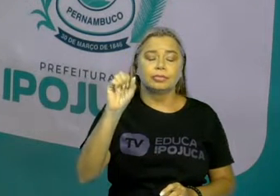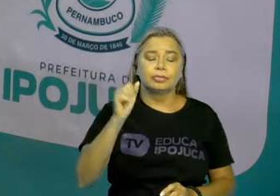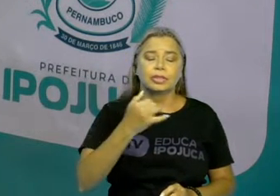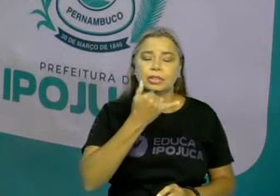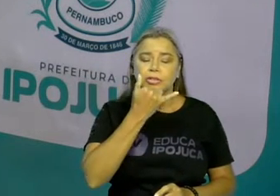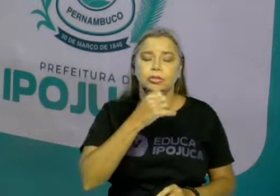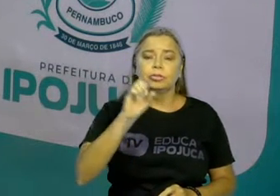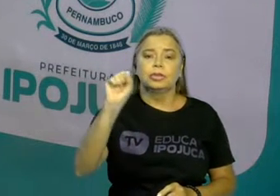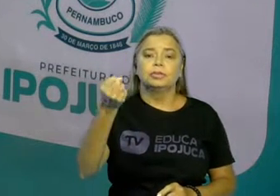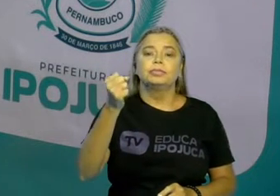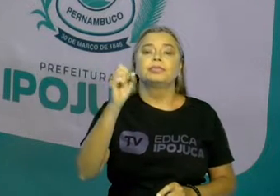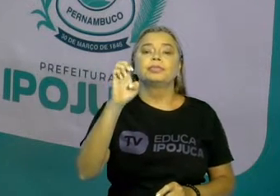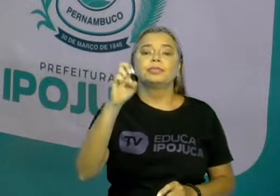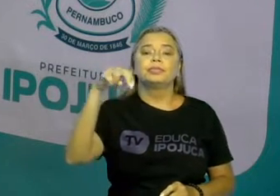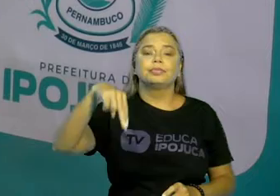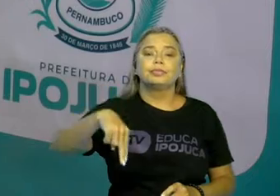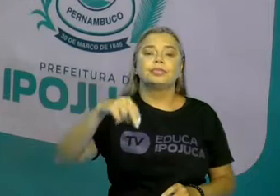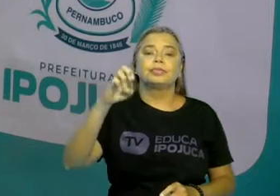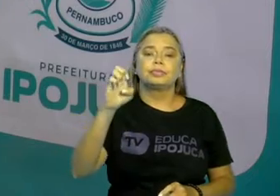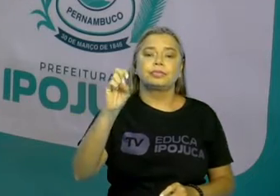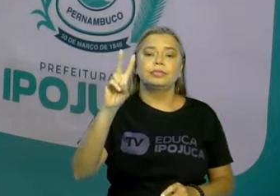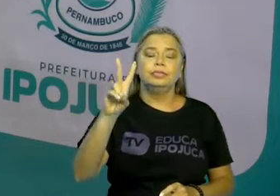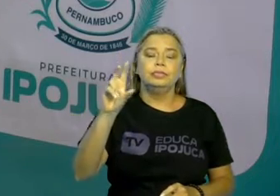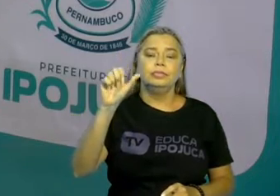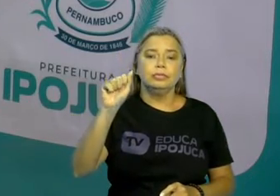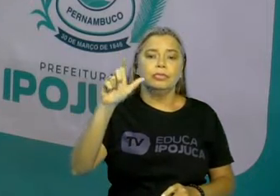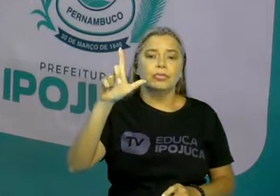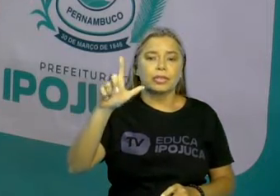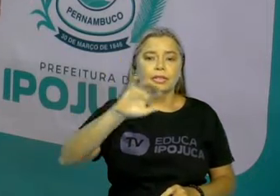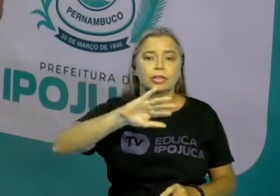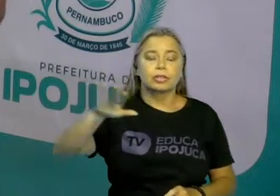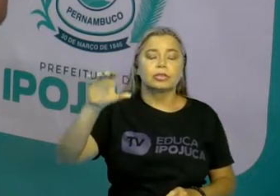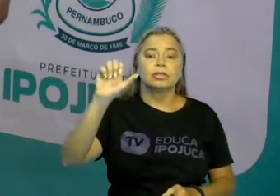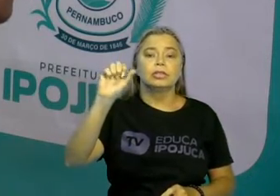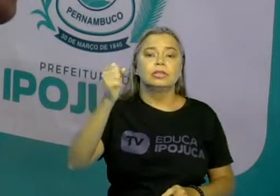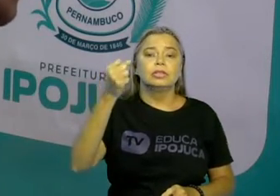vocês nesta aula e neste momento de aprendizagem.